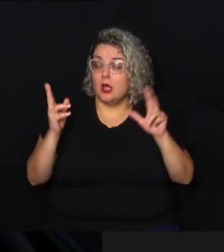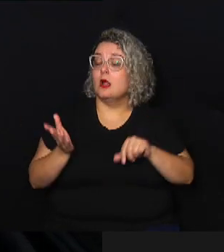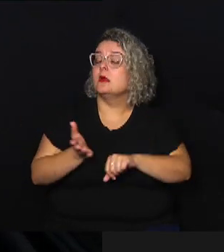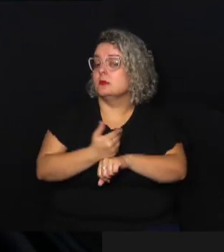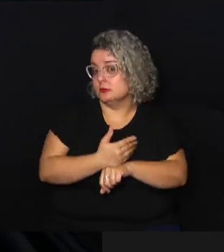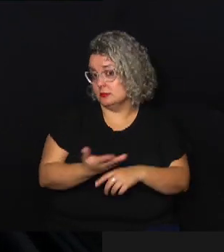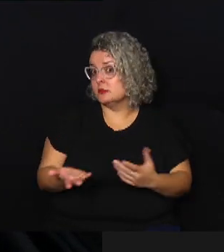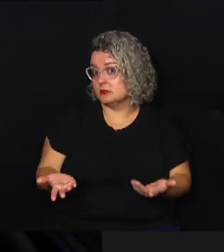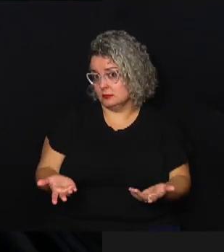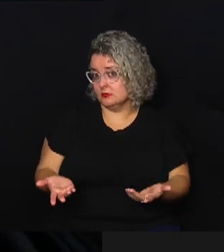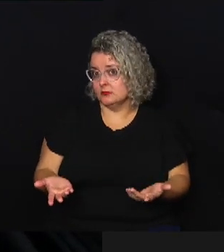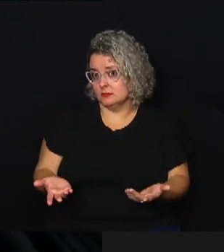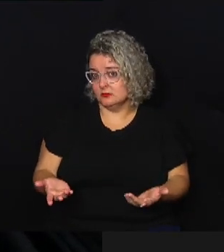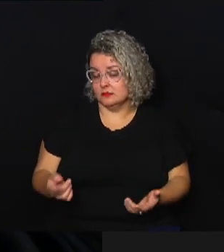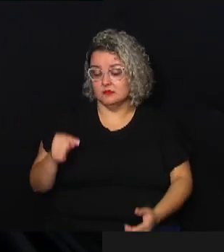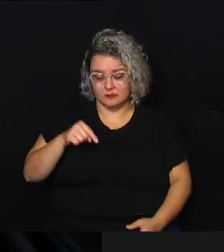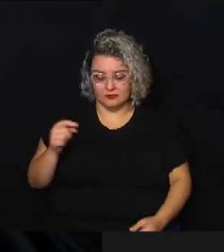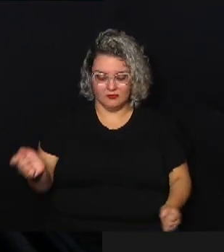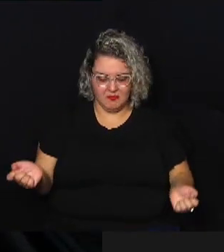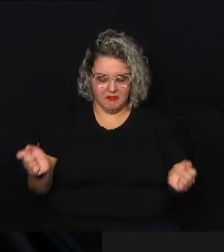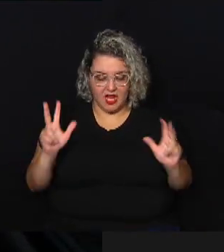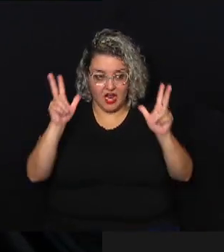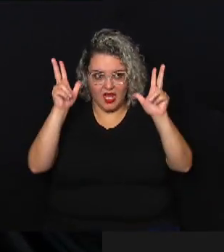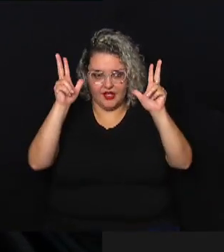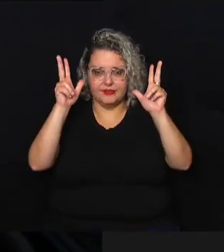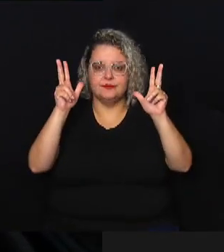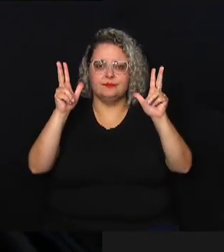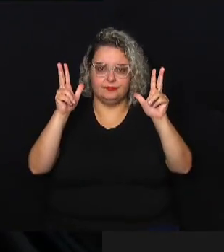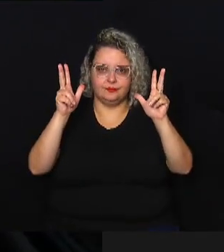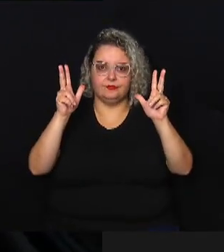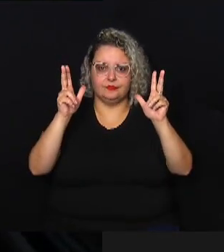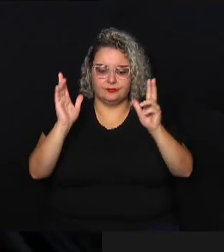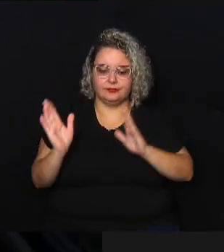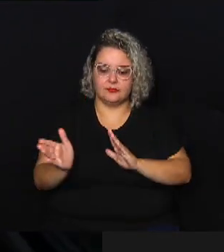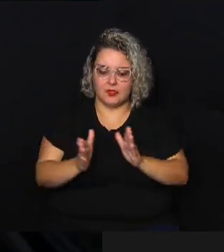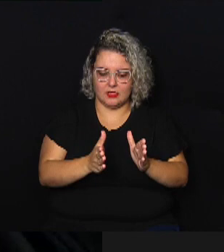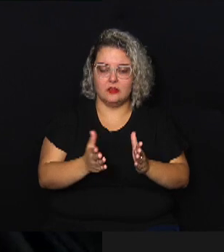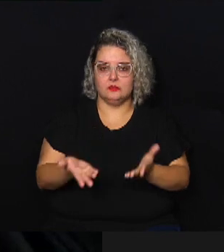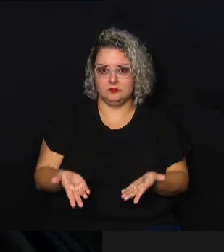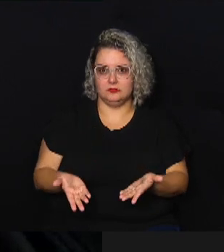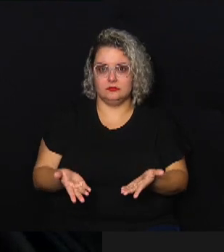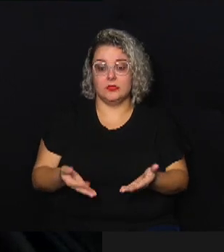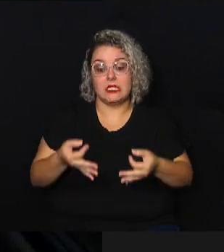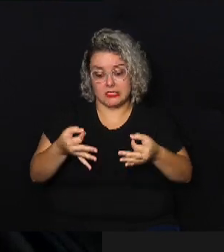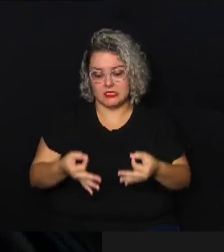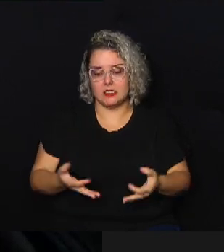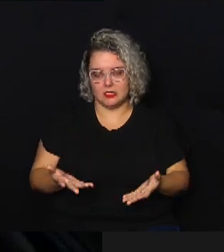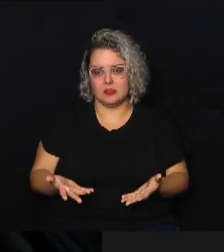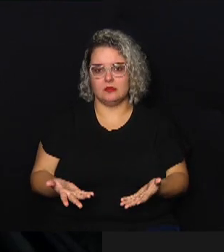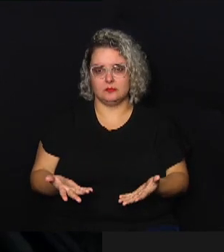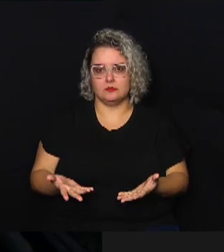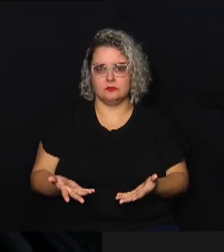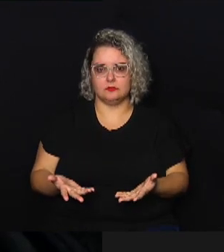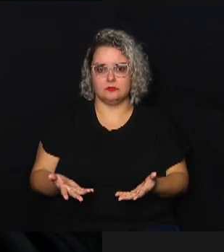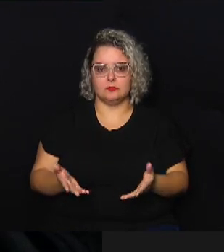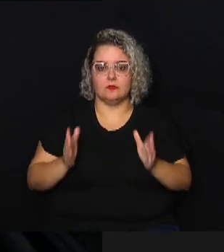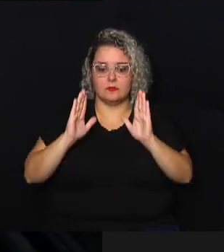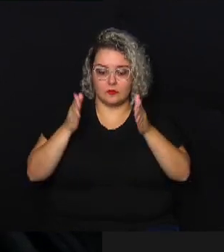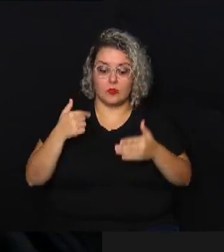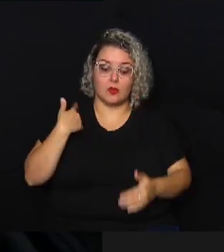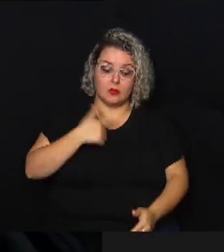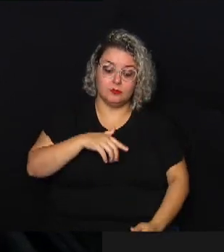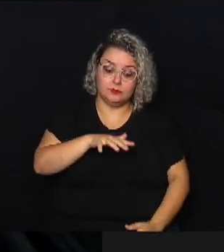que esses alertas sejam direcionados e conduzidos aqui com foco na nossa região